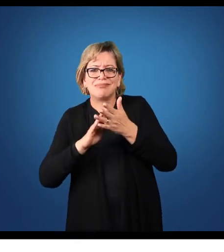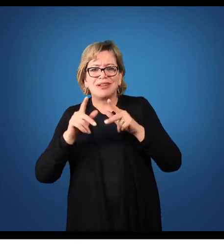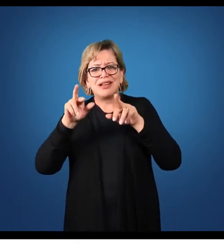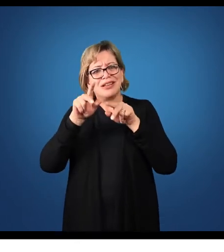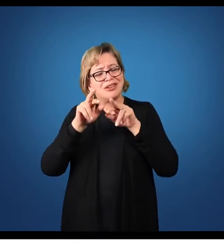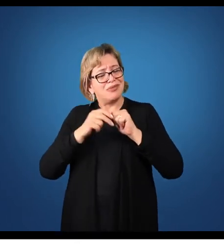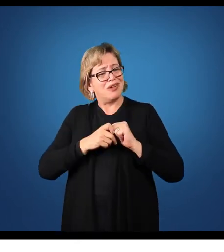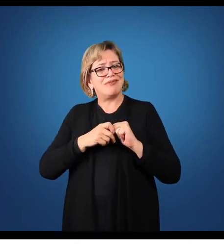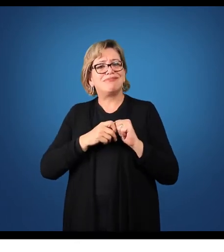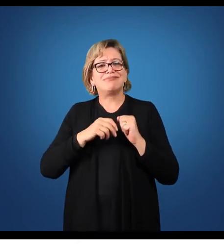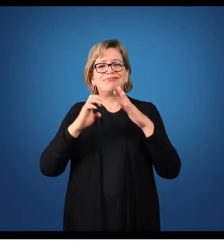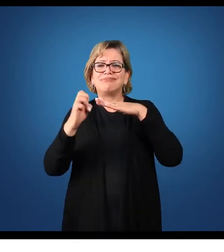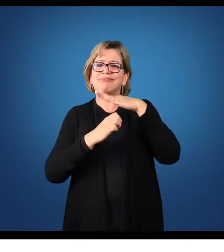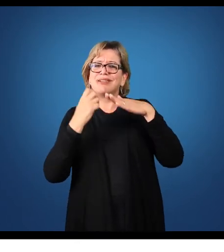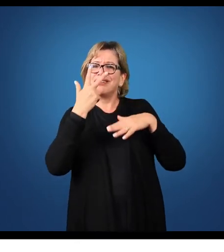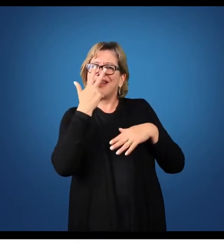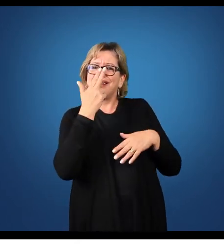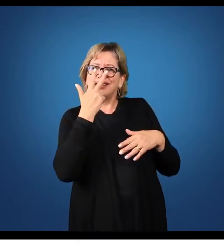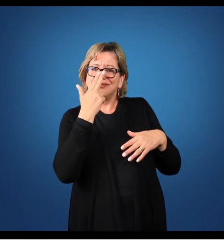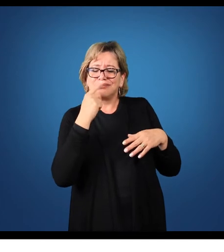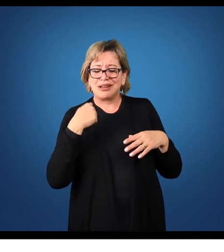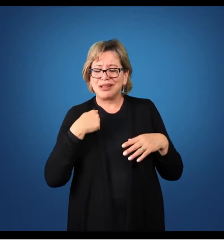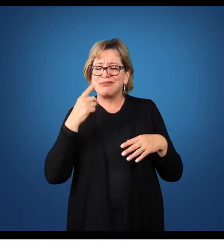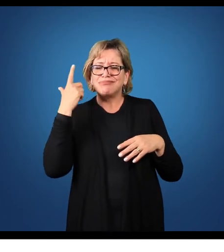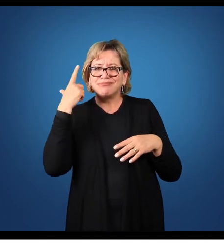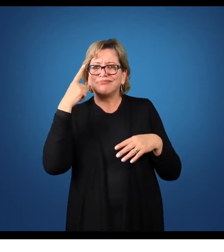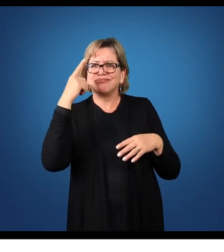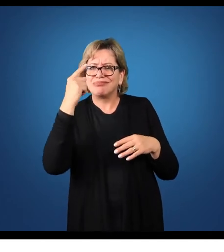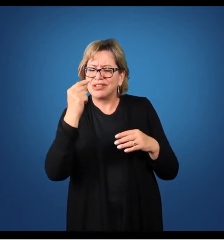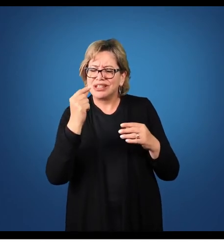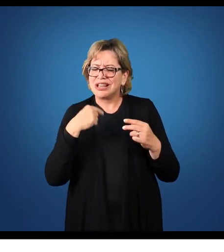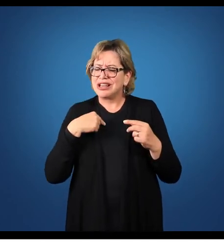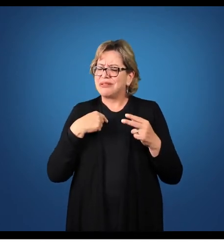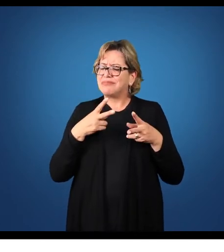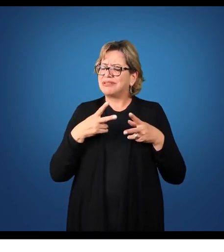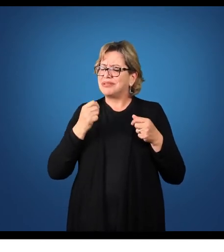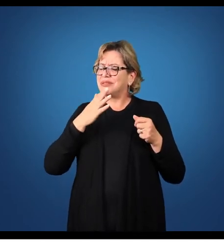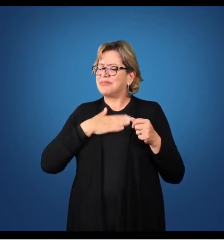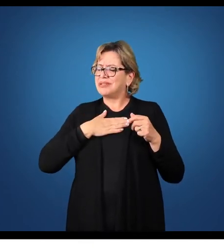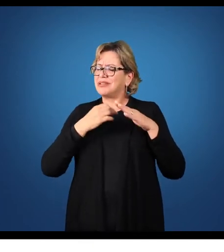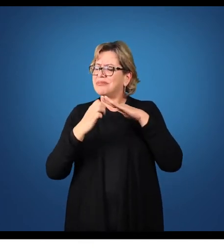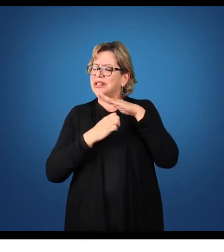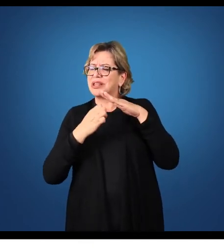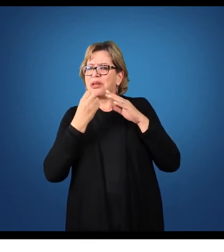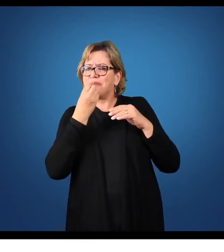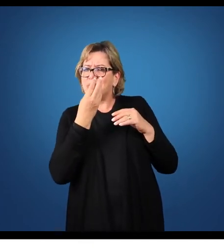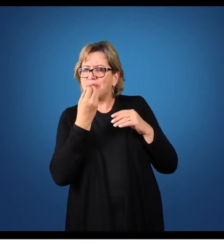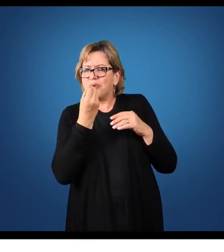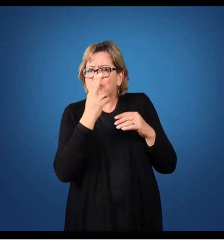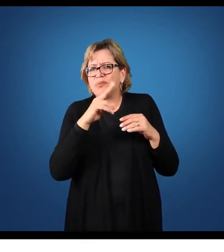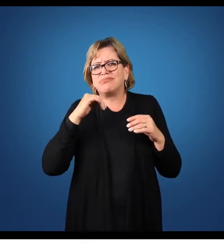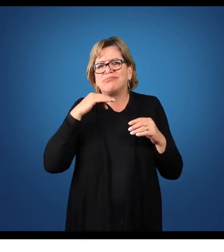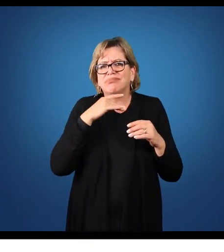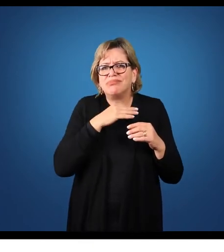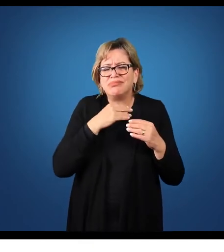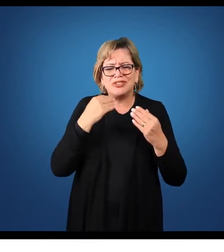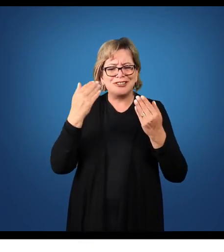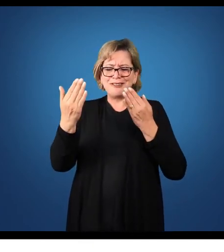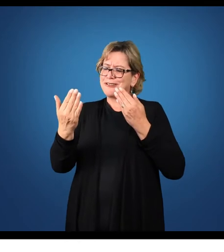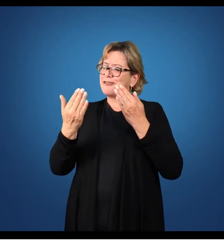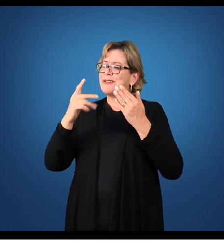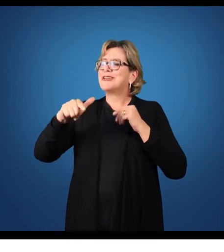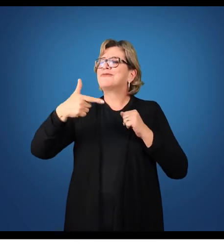empresas semelhantes, para que eu consiga vislumbrar se a minha empresa está indo bem ou está indo mal frente